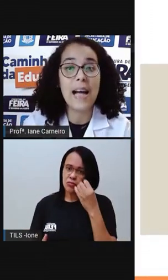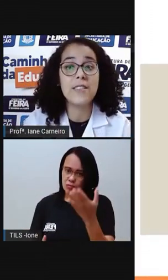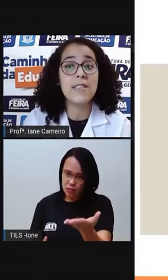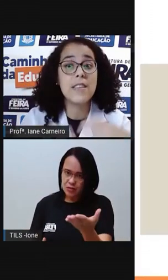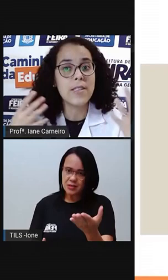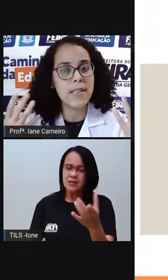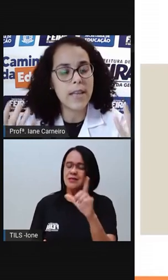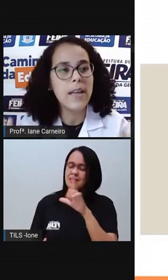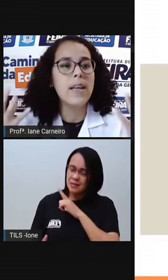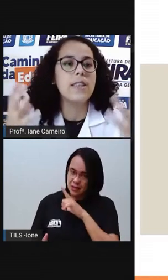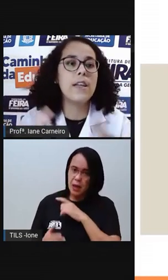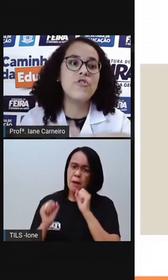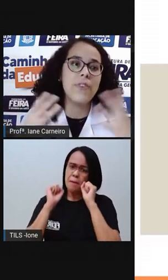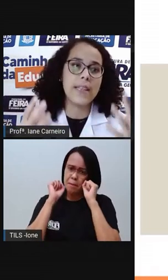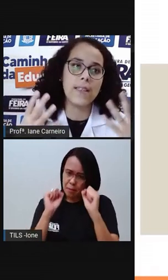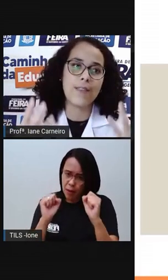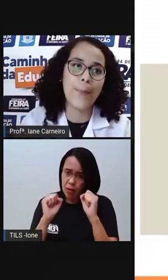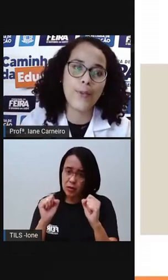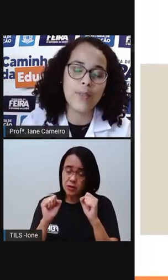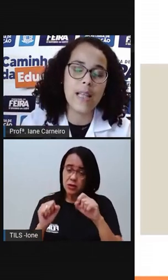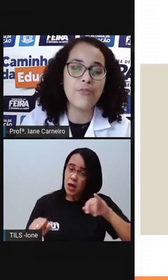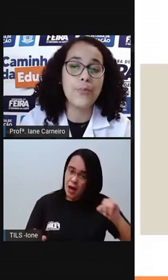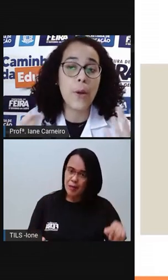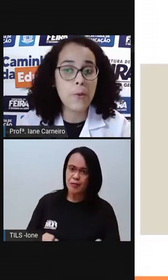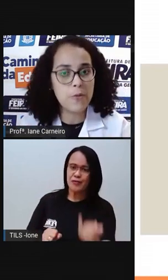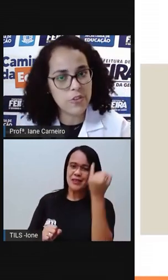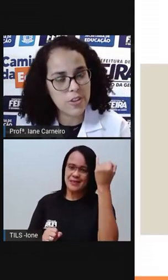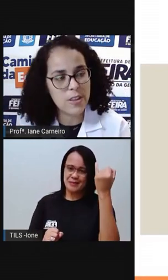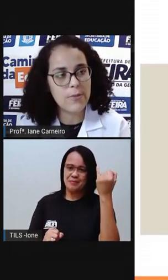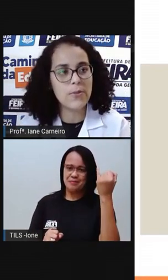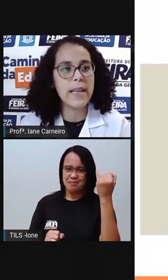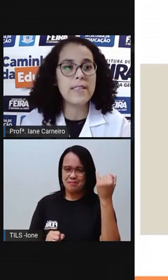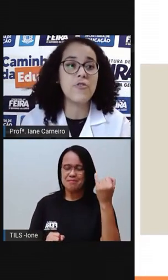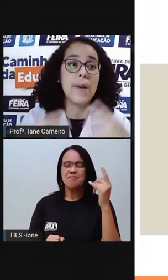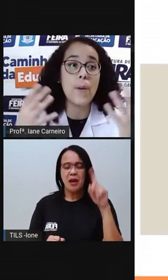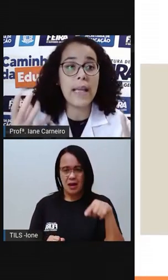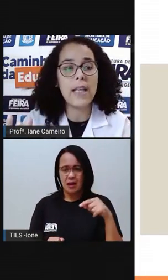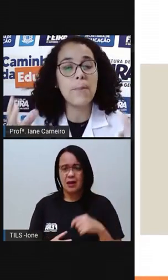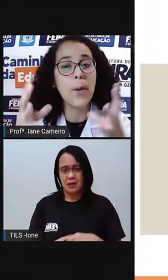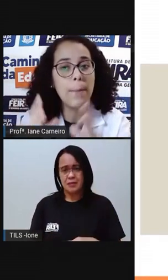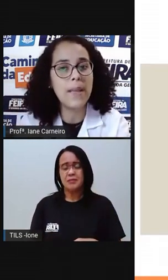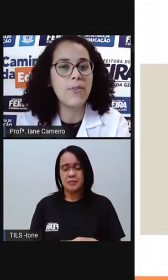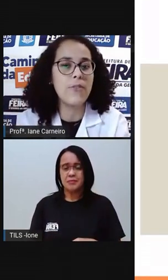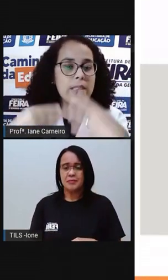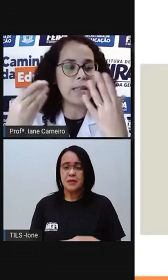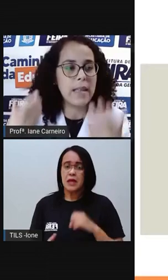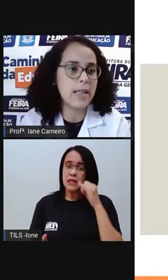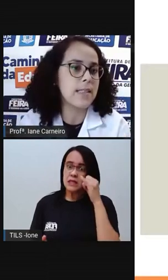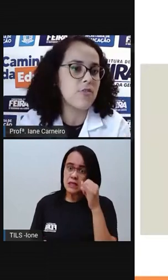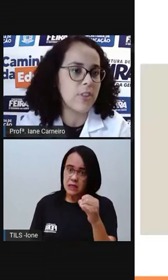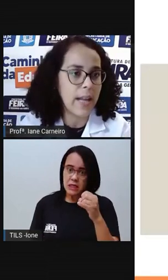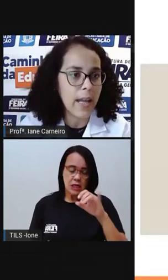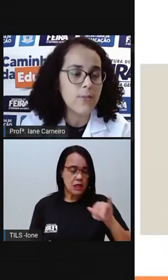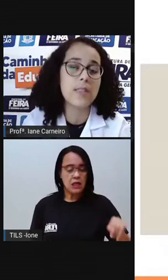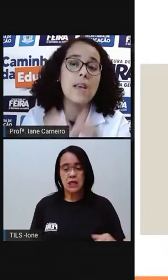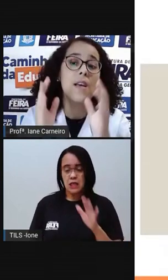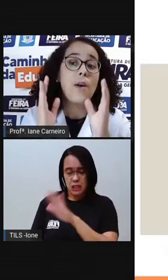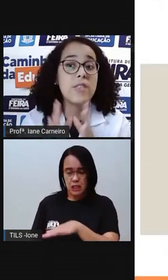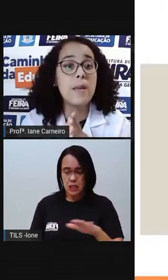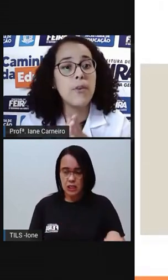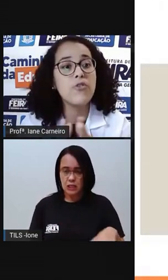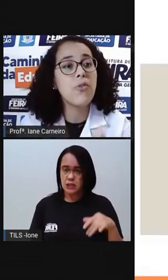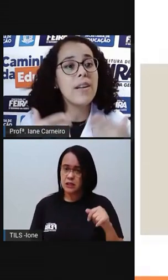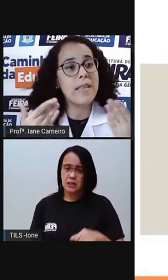oportunidade, se você não tiver tendo essa oportunidade por algum motivo, né? Se tiver alguém proibindo que você tenha esses direitos,